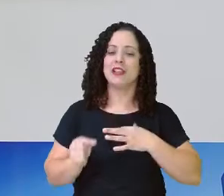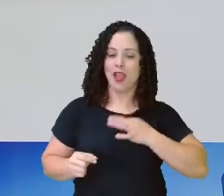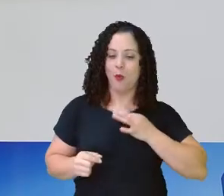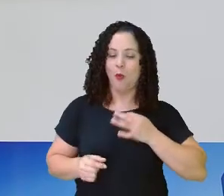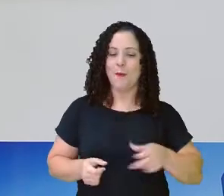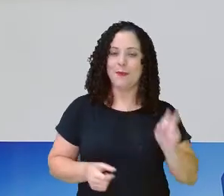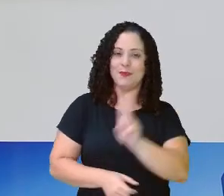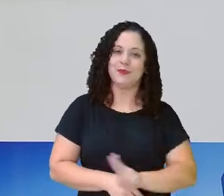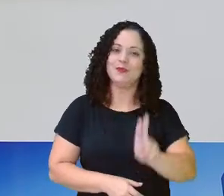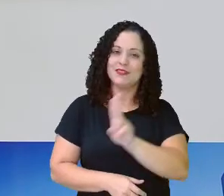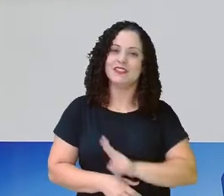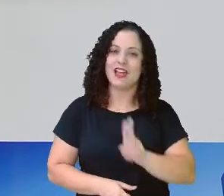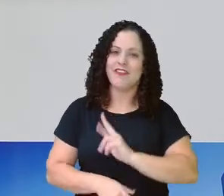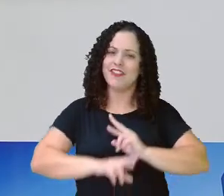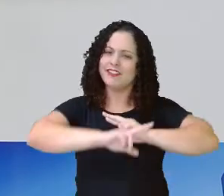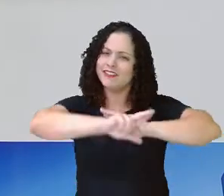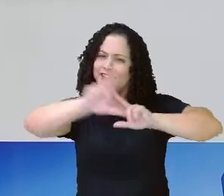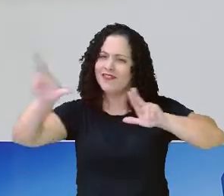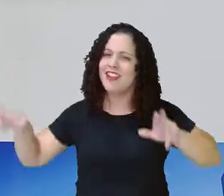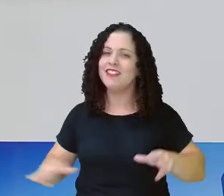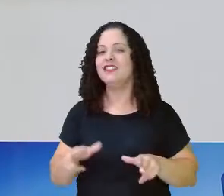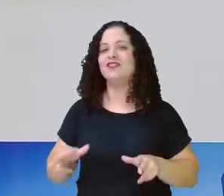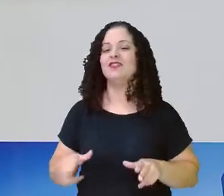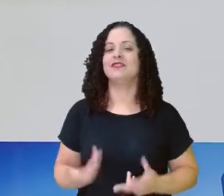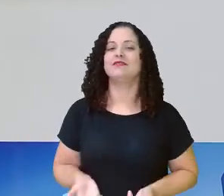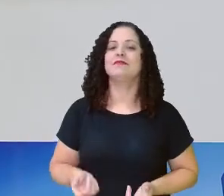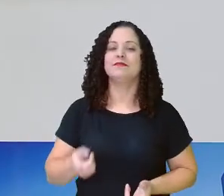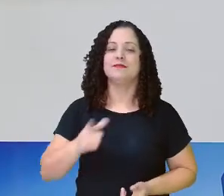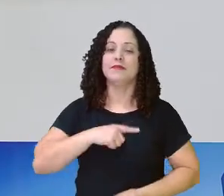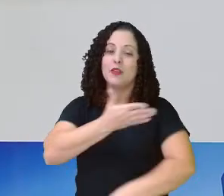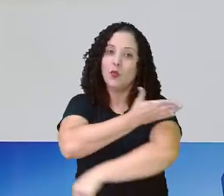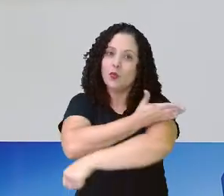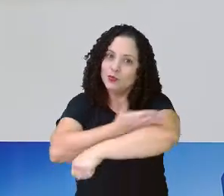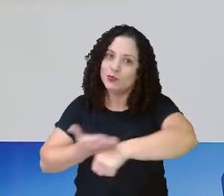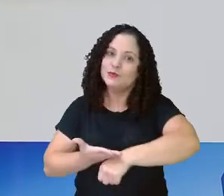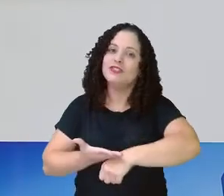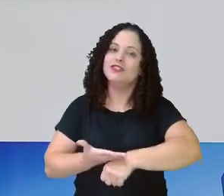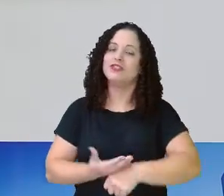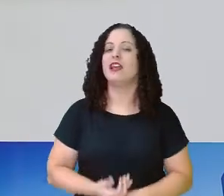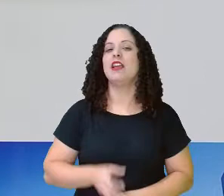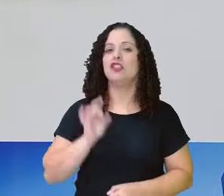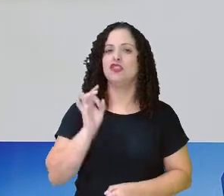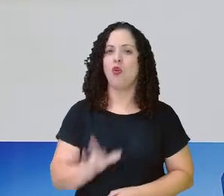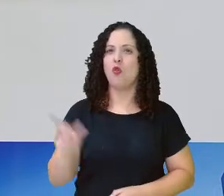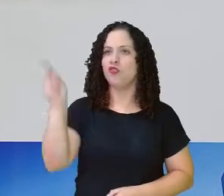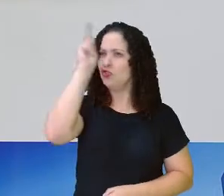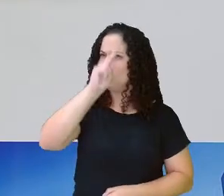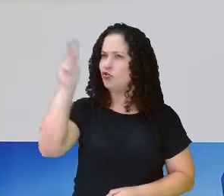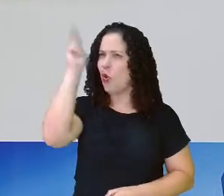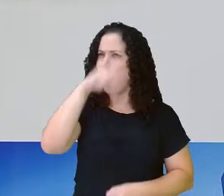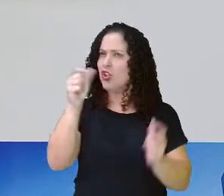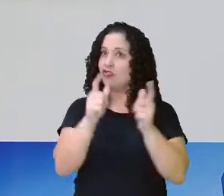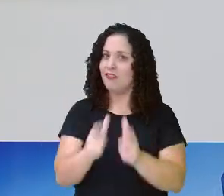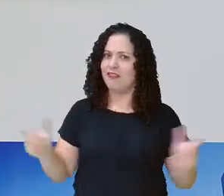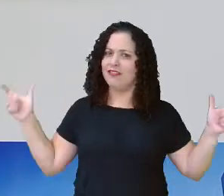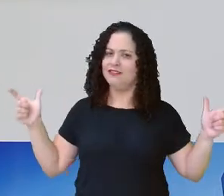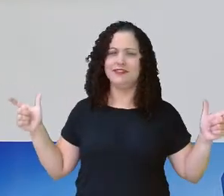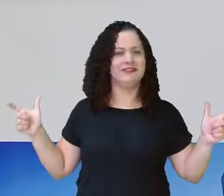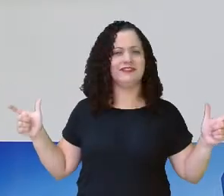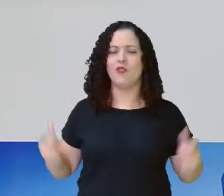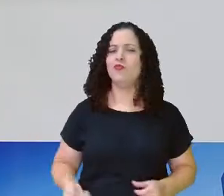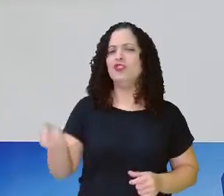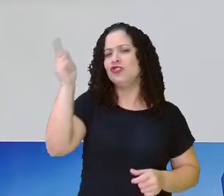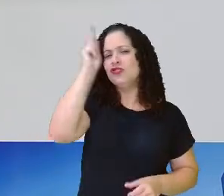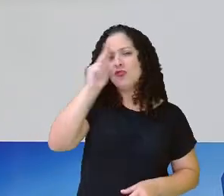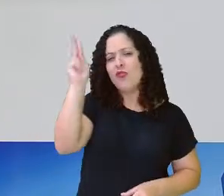tal jeito. Então, a humanidade tem por hábitos contar a história, não só as grandes histórias, mas as histórias também do